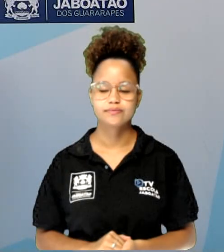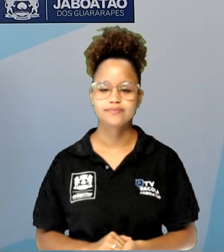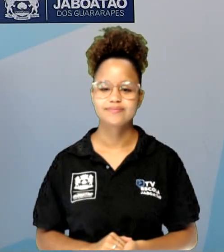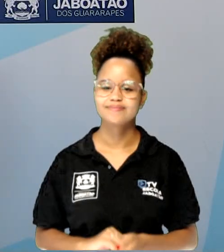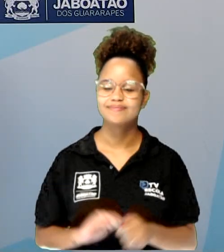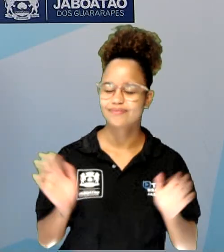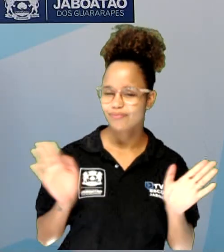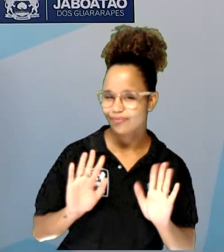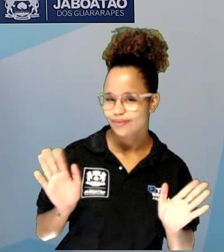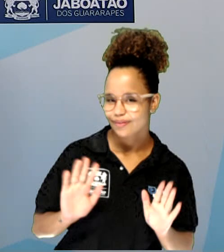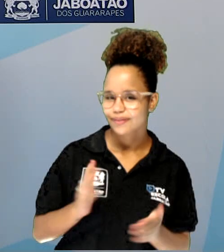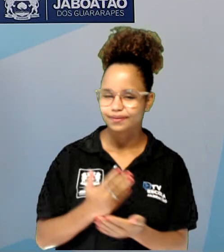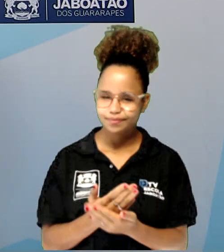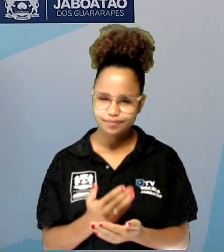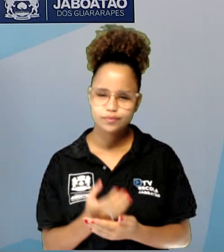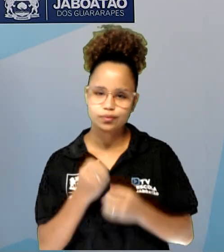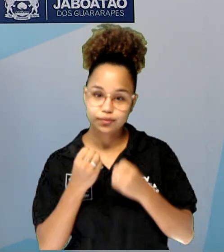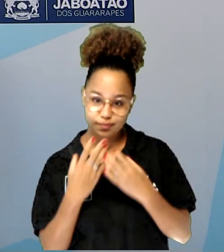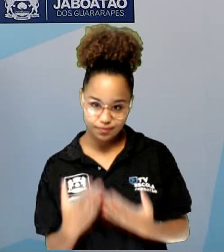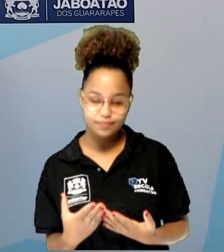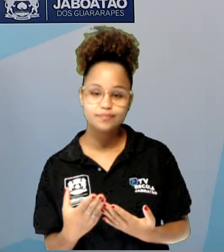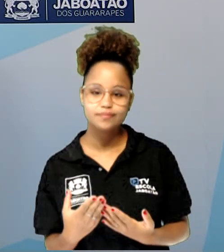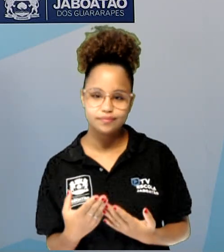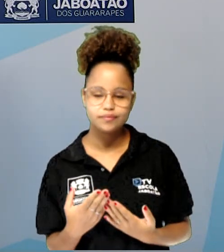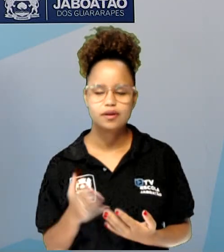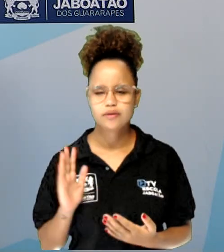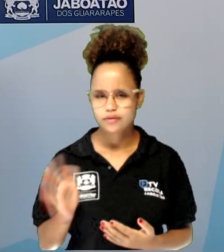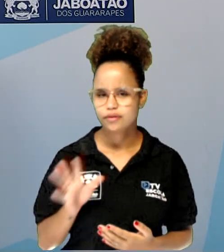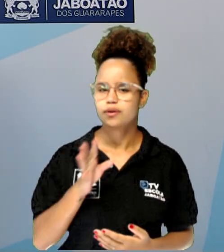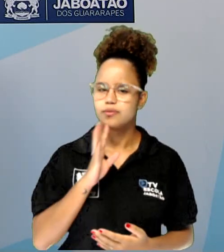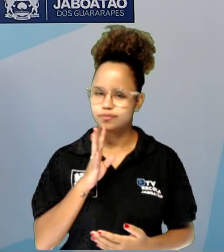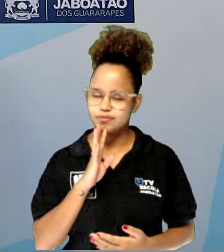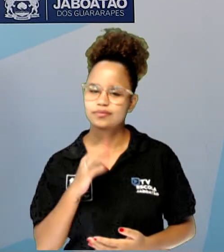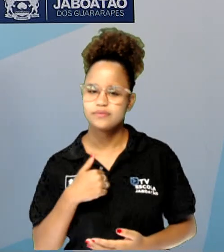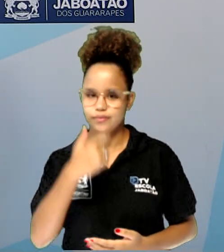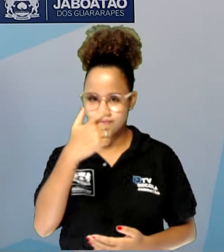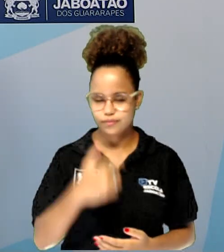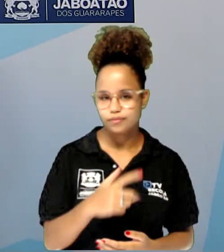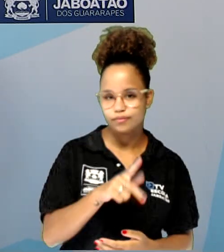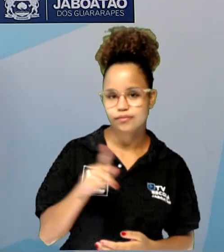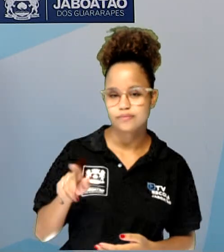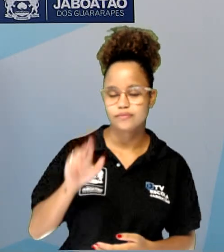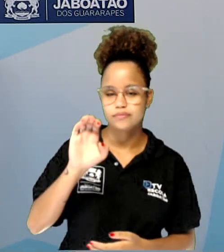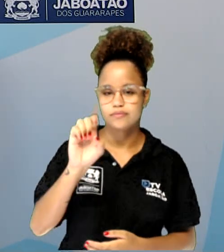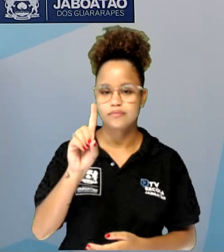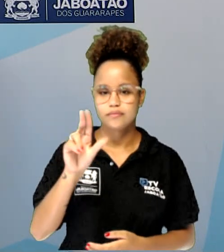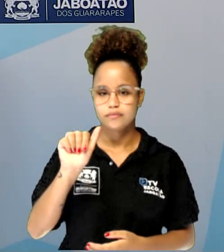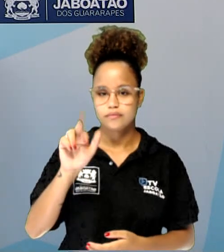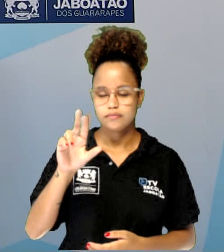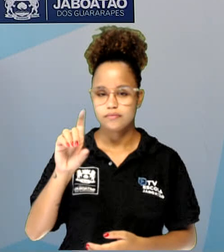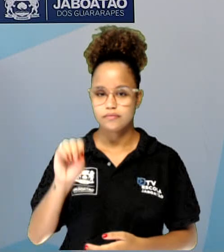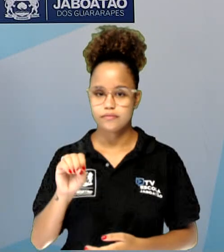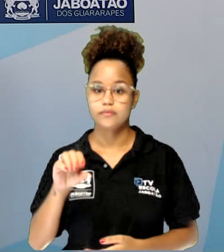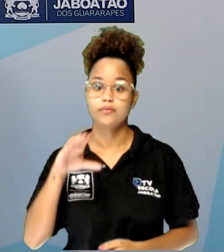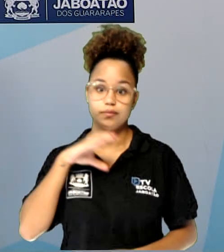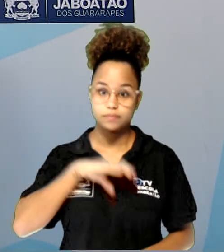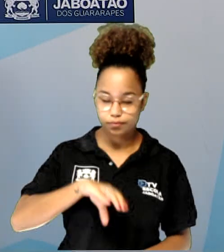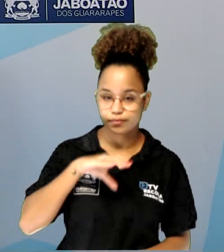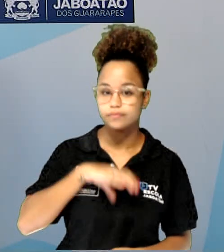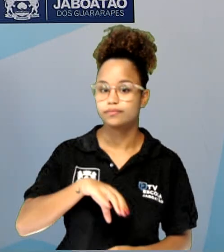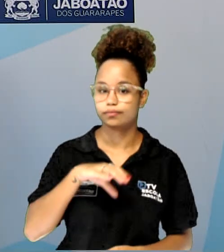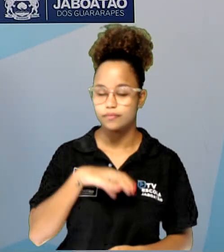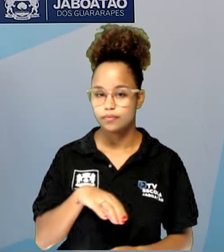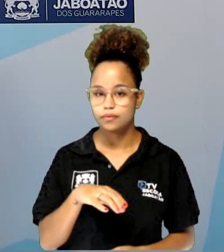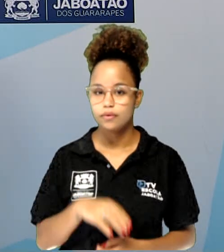Olá estudantes, tudo bem? Como já me conhecem, eu sou o professor Eduardo Félix, eu sou professor de língua portuguesa